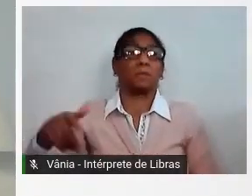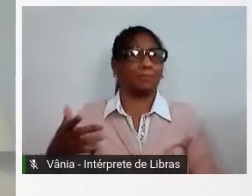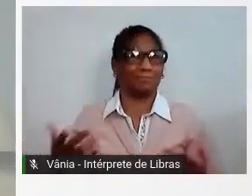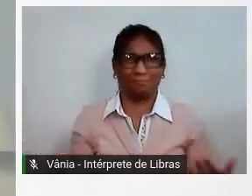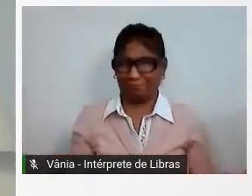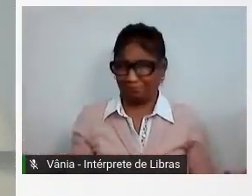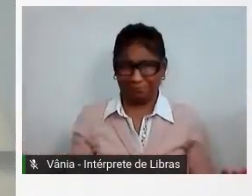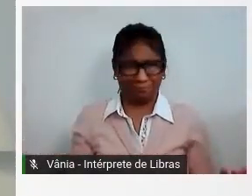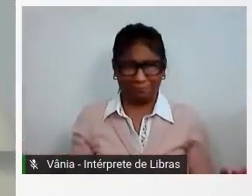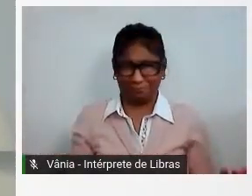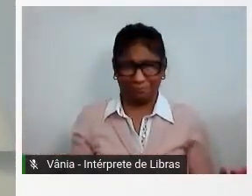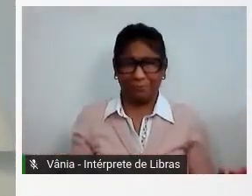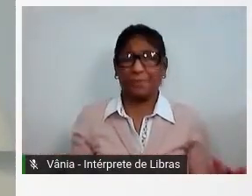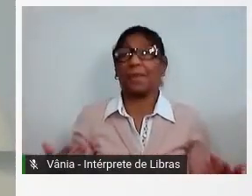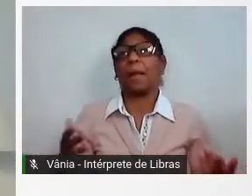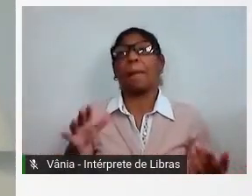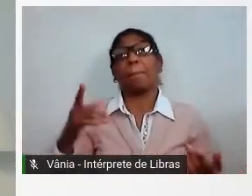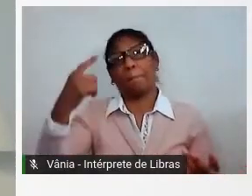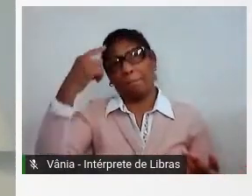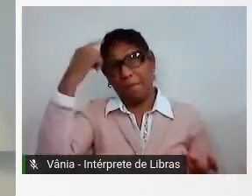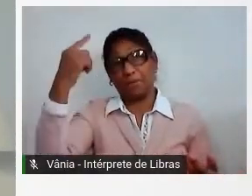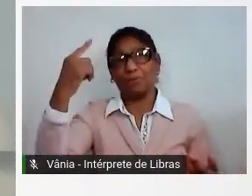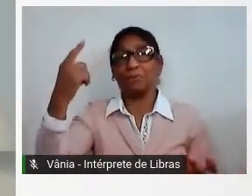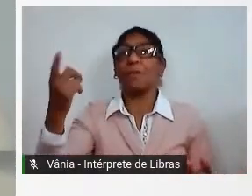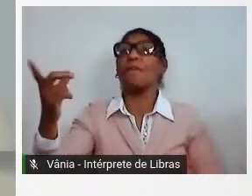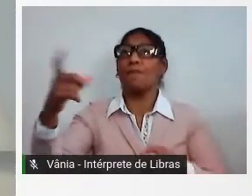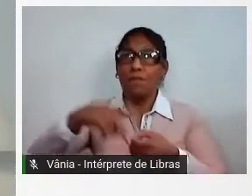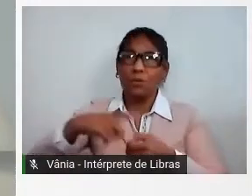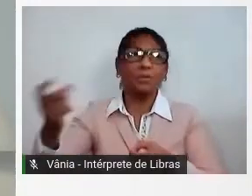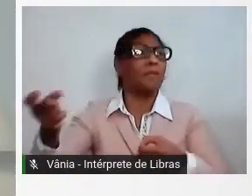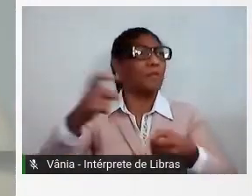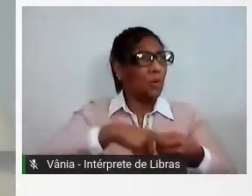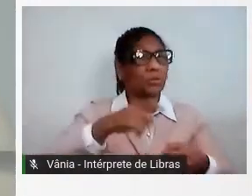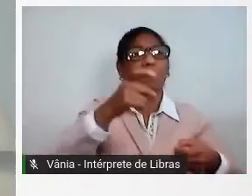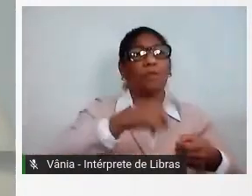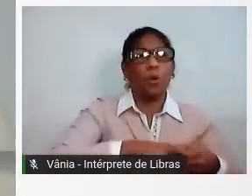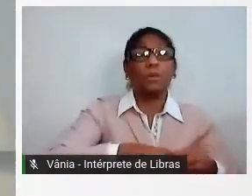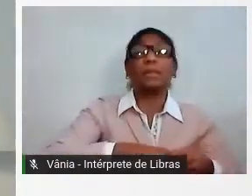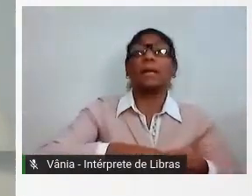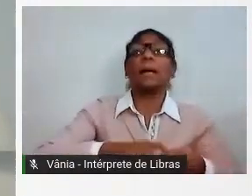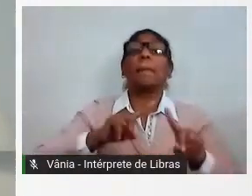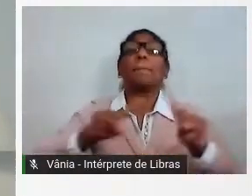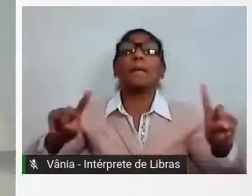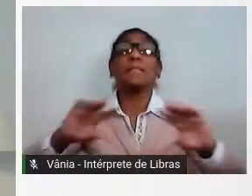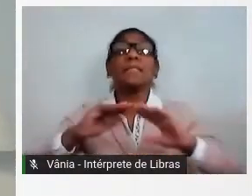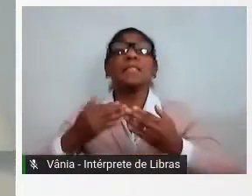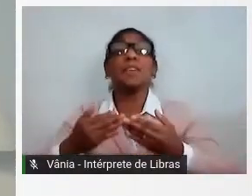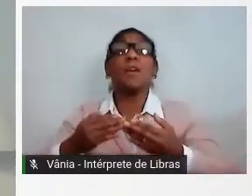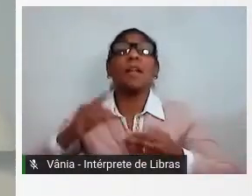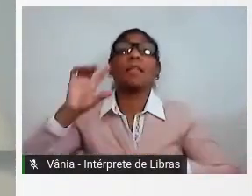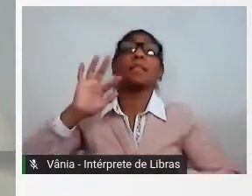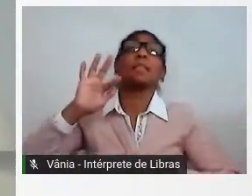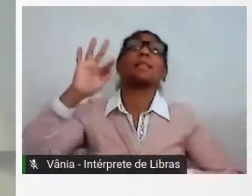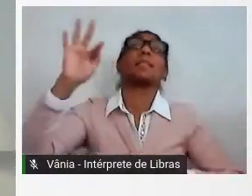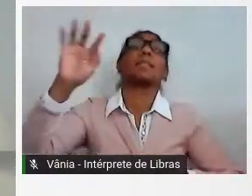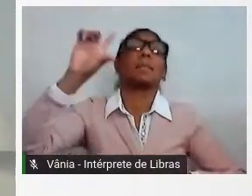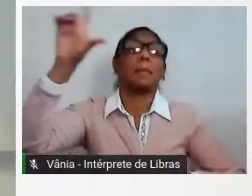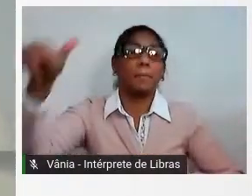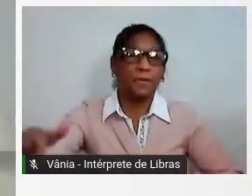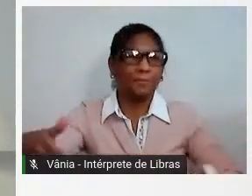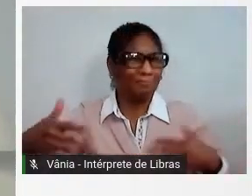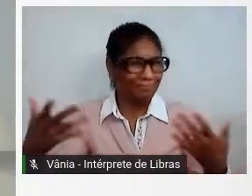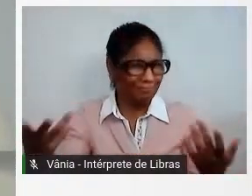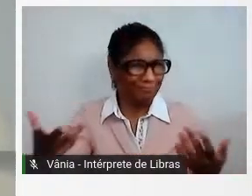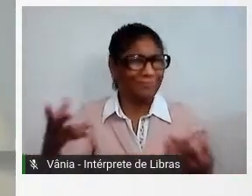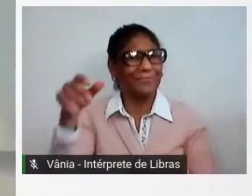demandando tantas outras, outros retornos de outros itens e tolerar que a educação não seja